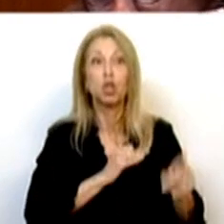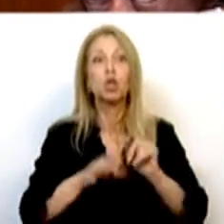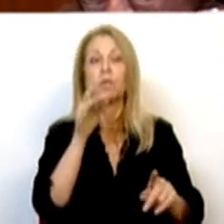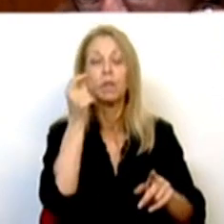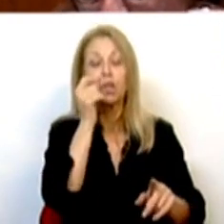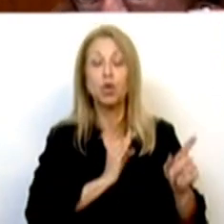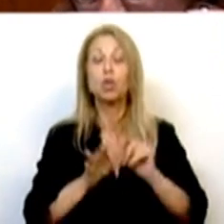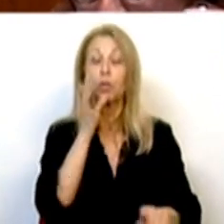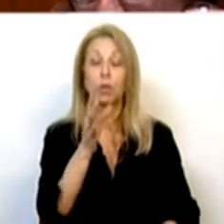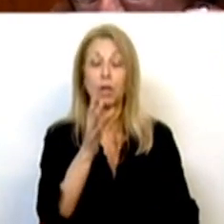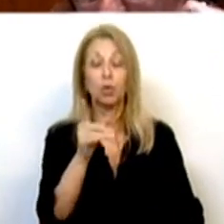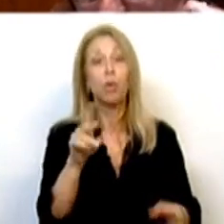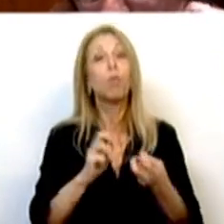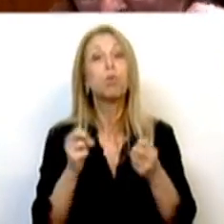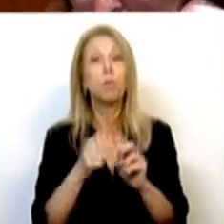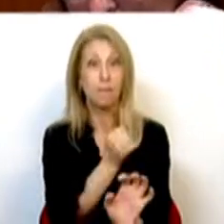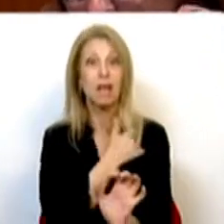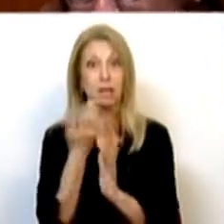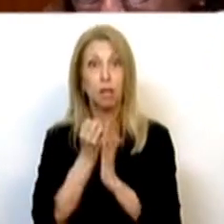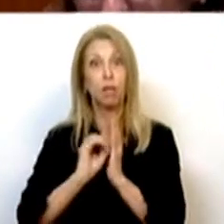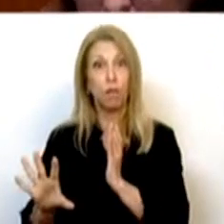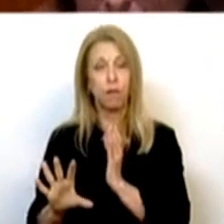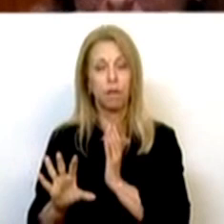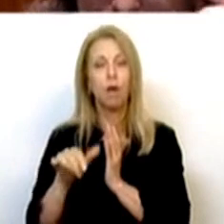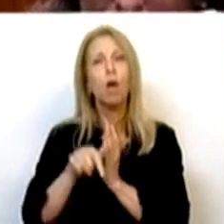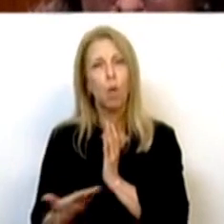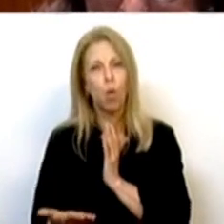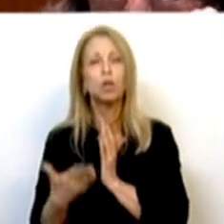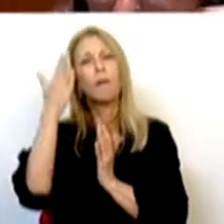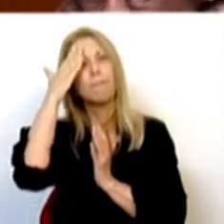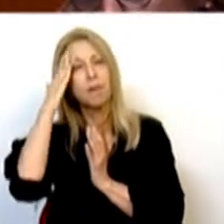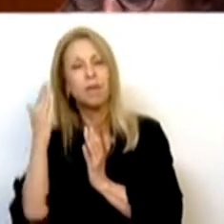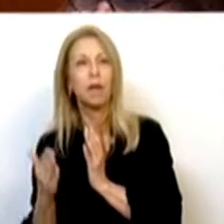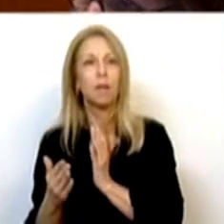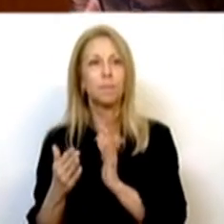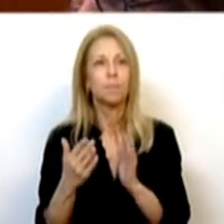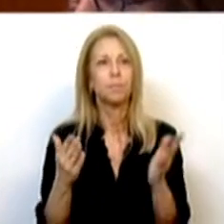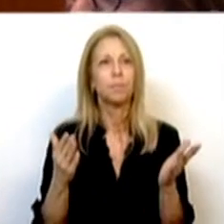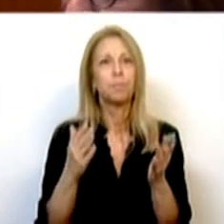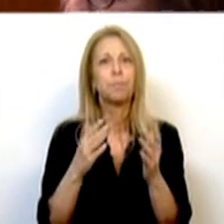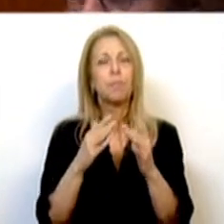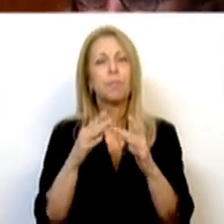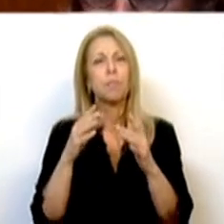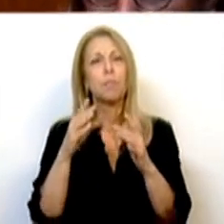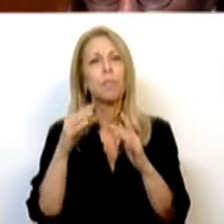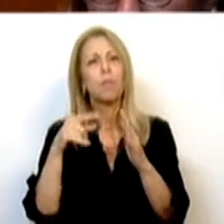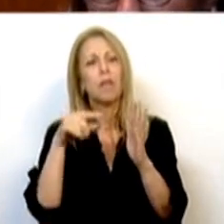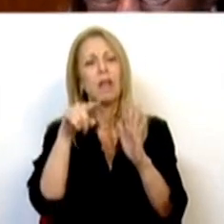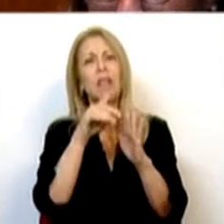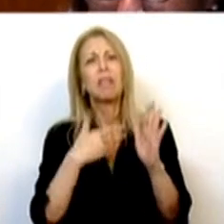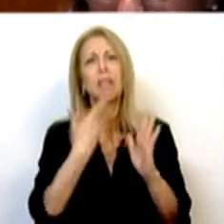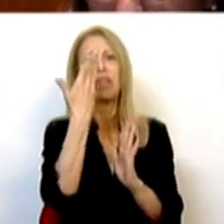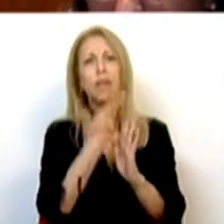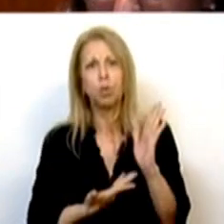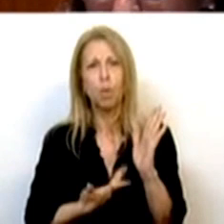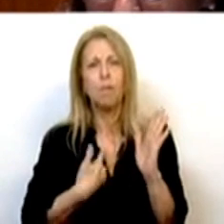dos devolutos, do património devoluto, já hoje prevê os consumos, a entrega dos consumos, não há nenhuma alteração neste diploma legal. E